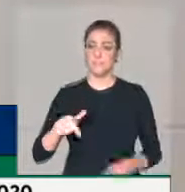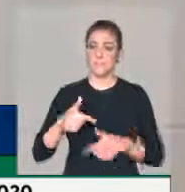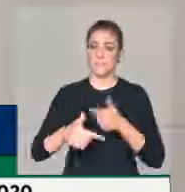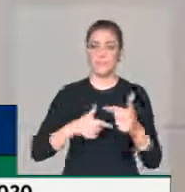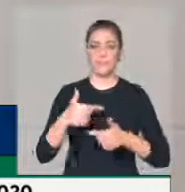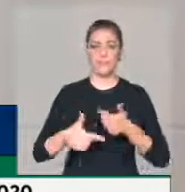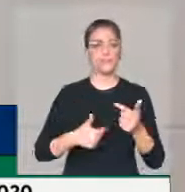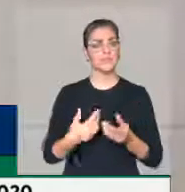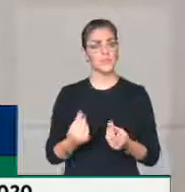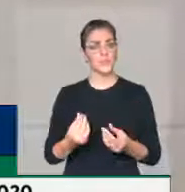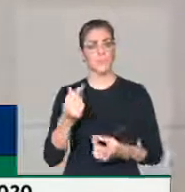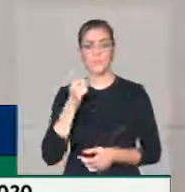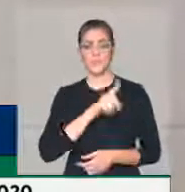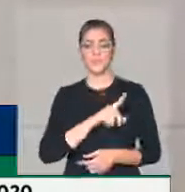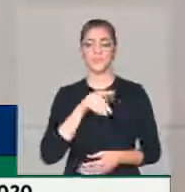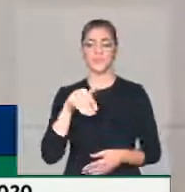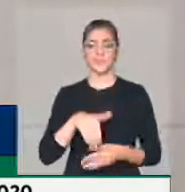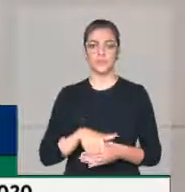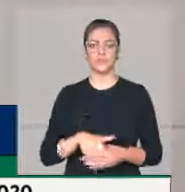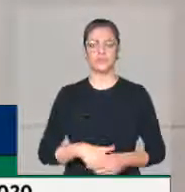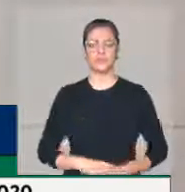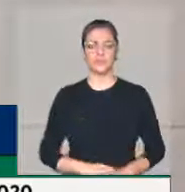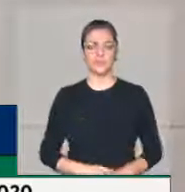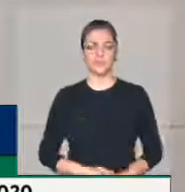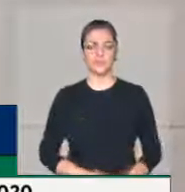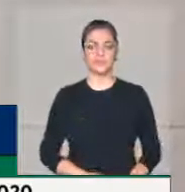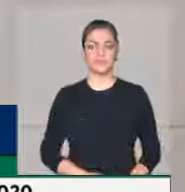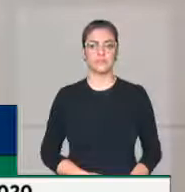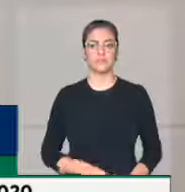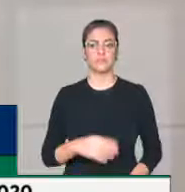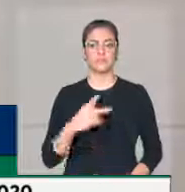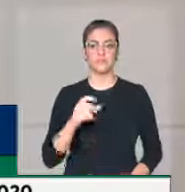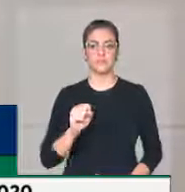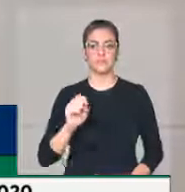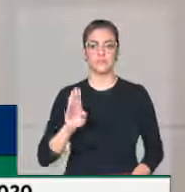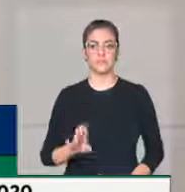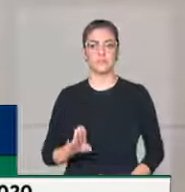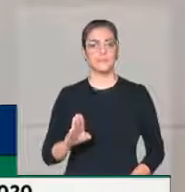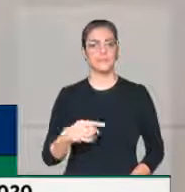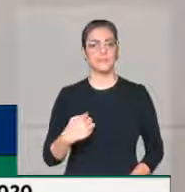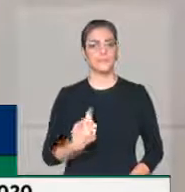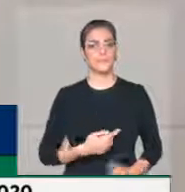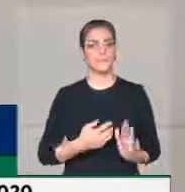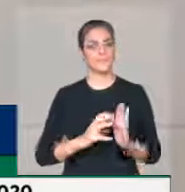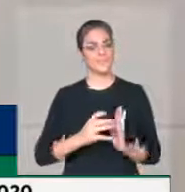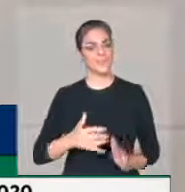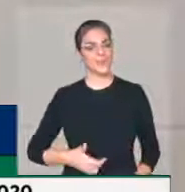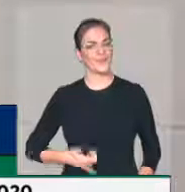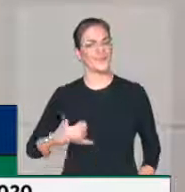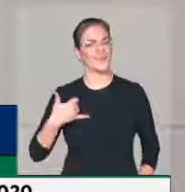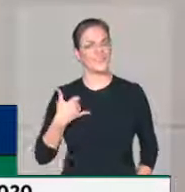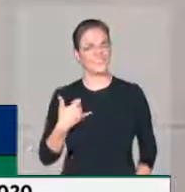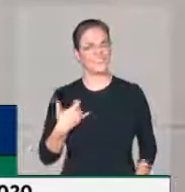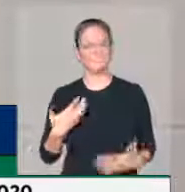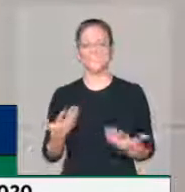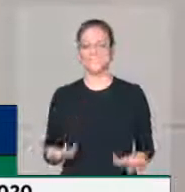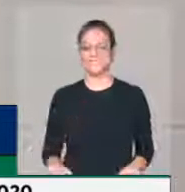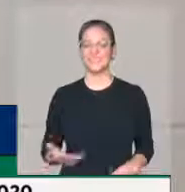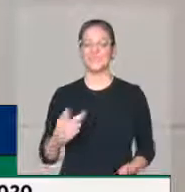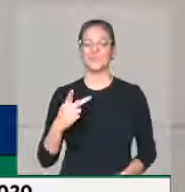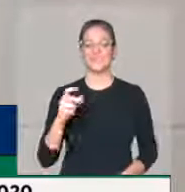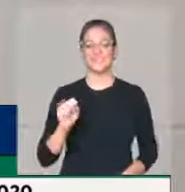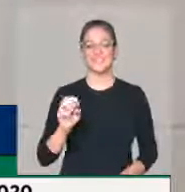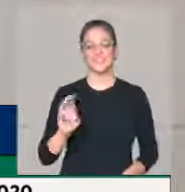viesse à votação. Senadora Leila, que é do PSB, do nosso partido, para a nossa honra, portanto o PSB